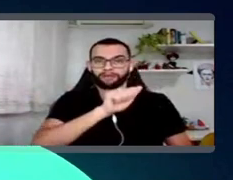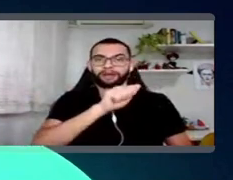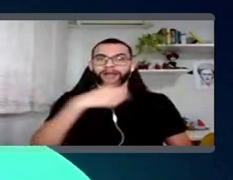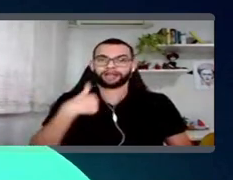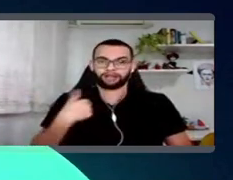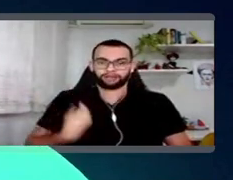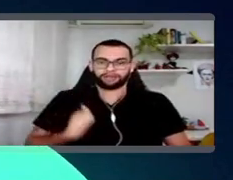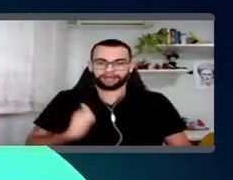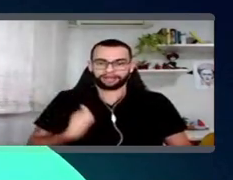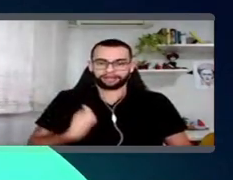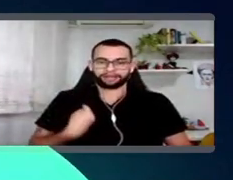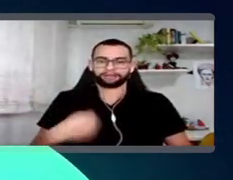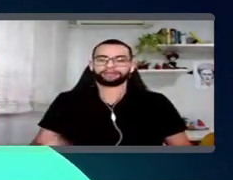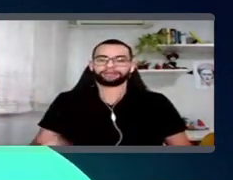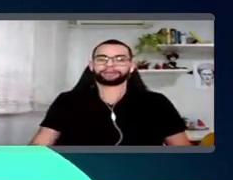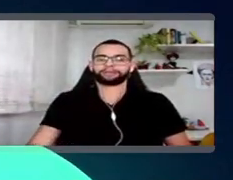eu atuo,